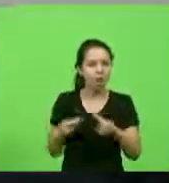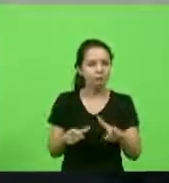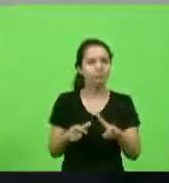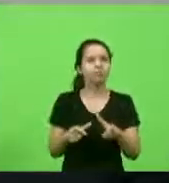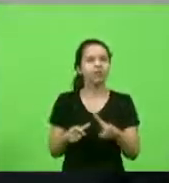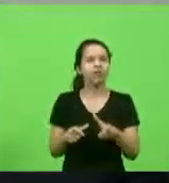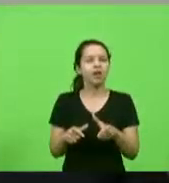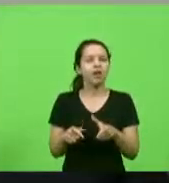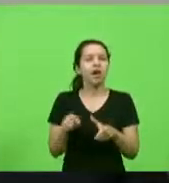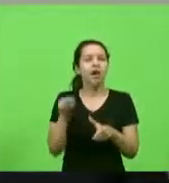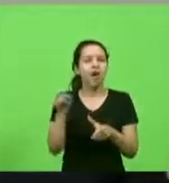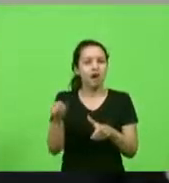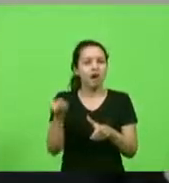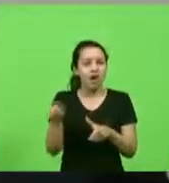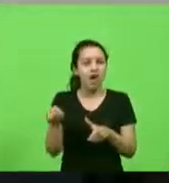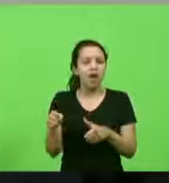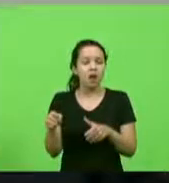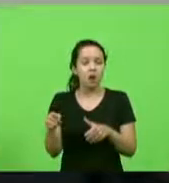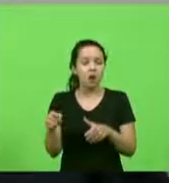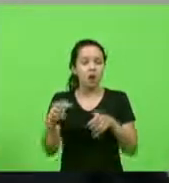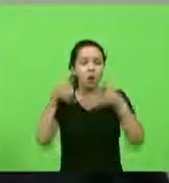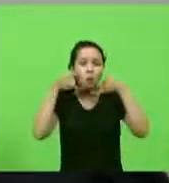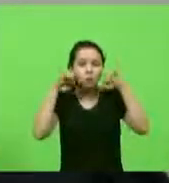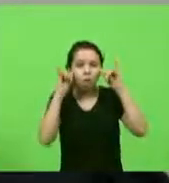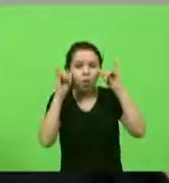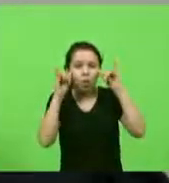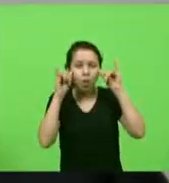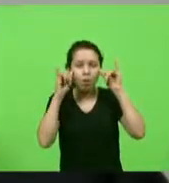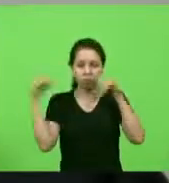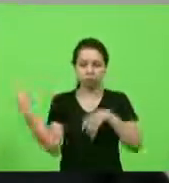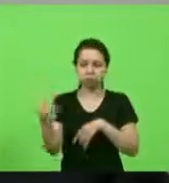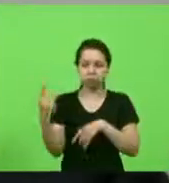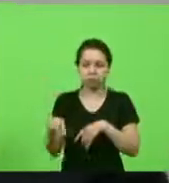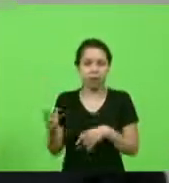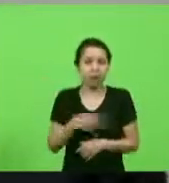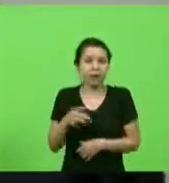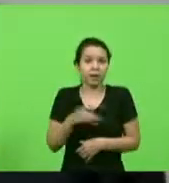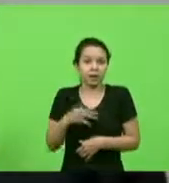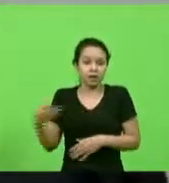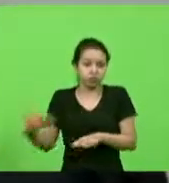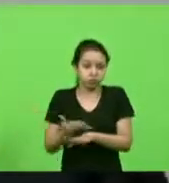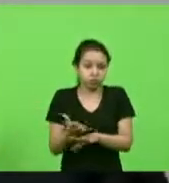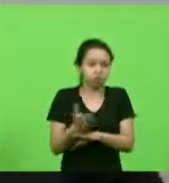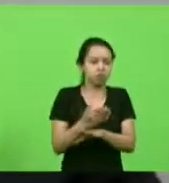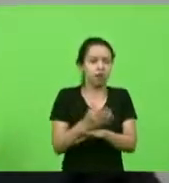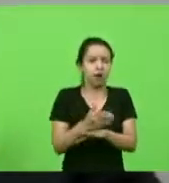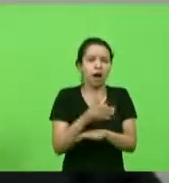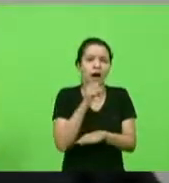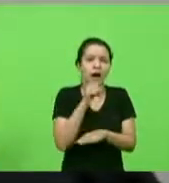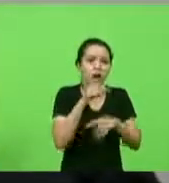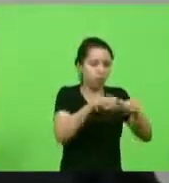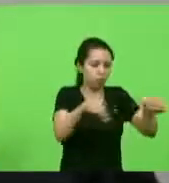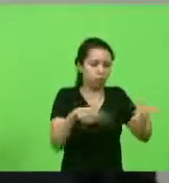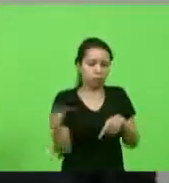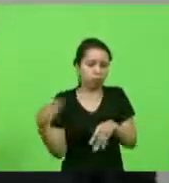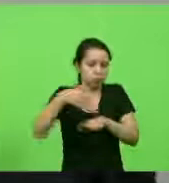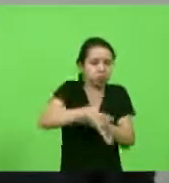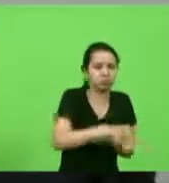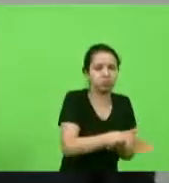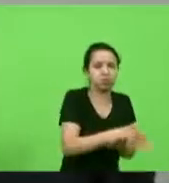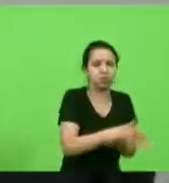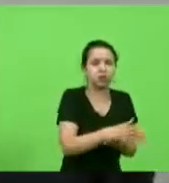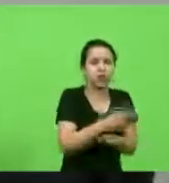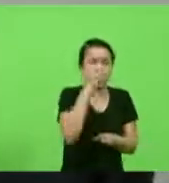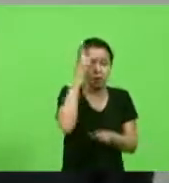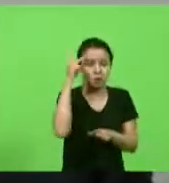foi para dentro de uma piscina eu acredito que seja um hotel então as pessoas um monte de gente correndo não respeitaram a pandemia